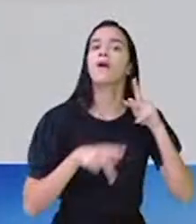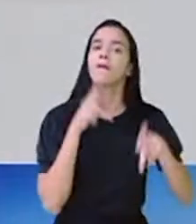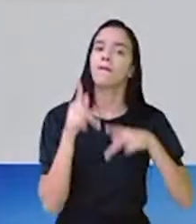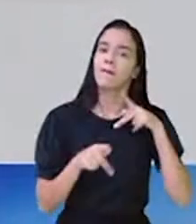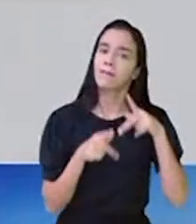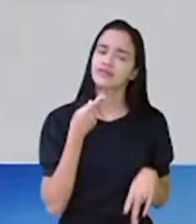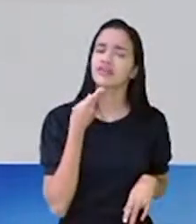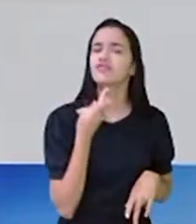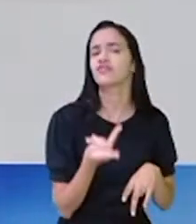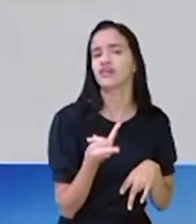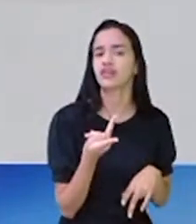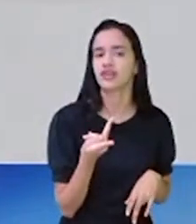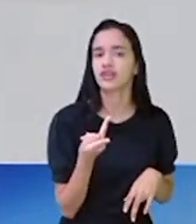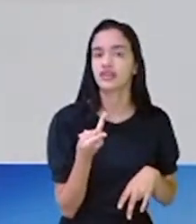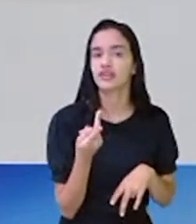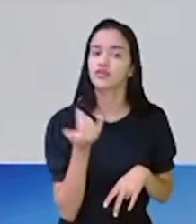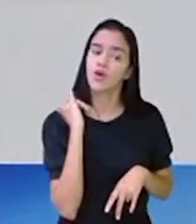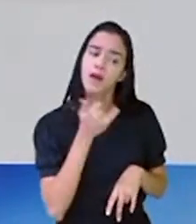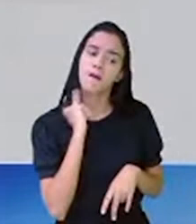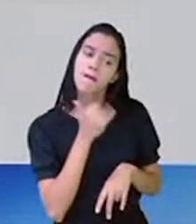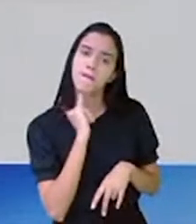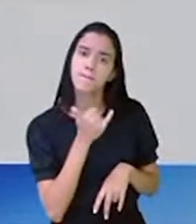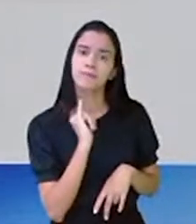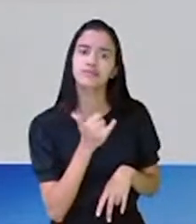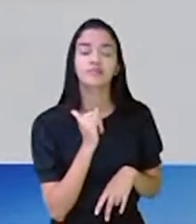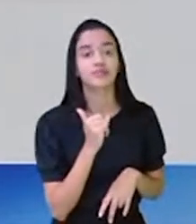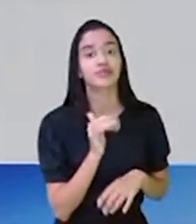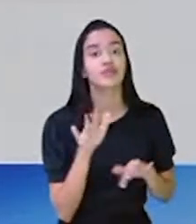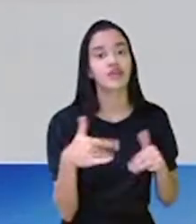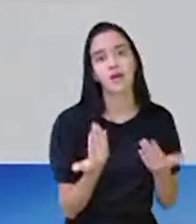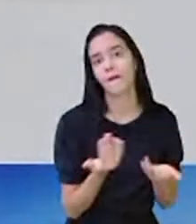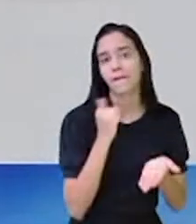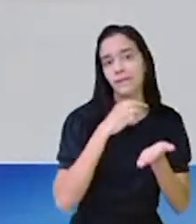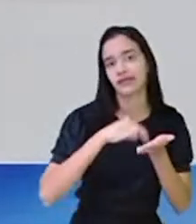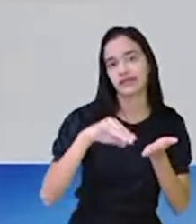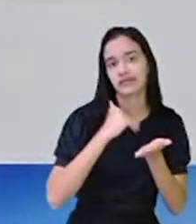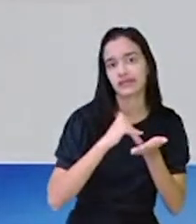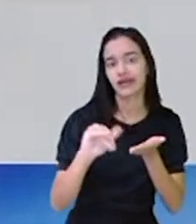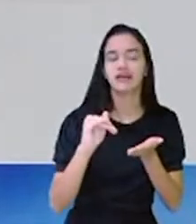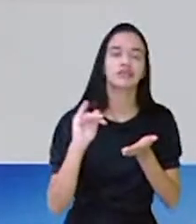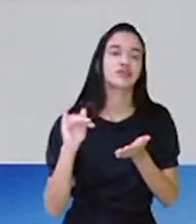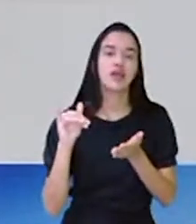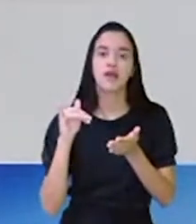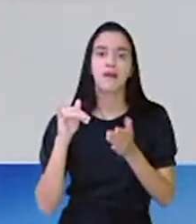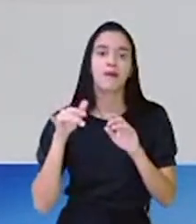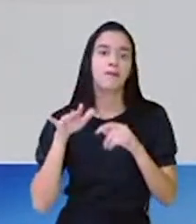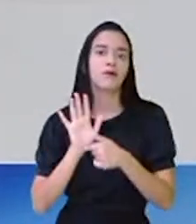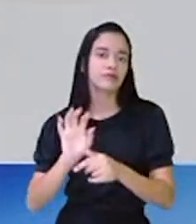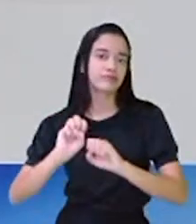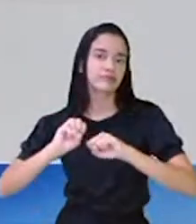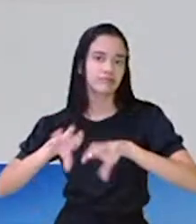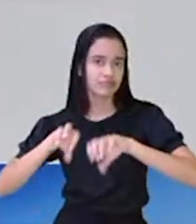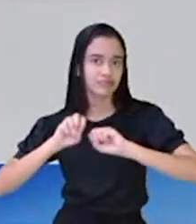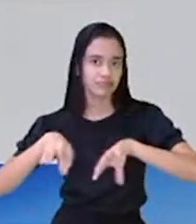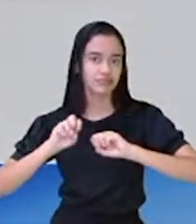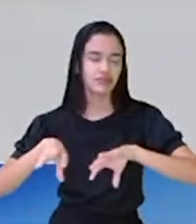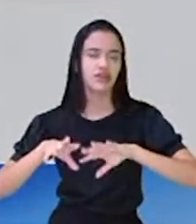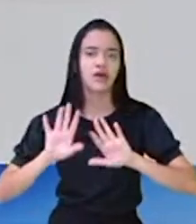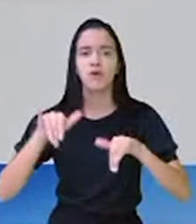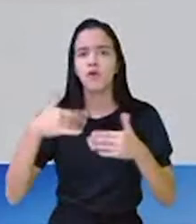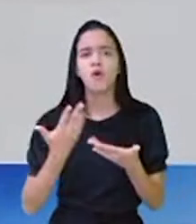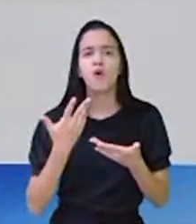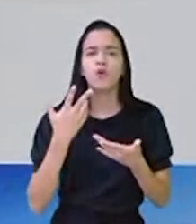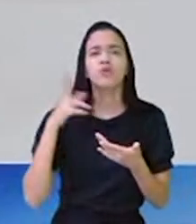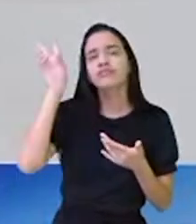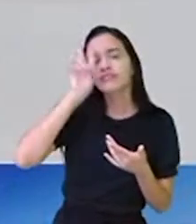falando algum ditado popular até para trazer uma mensagem, para mostrar um ensinamento, para fazer, assim, algum